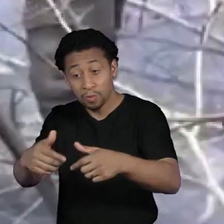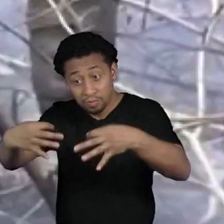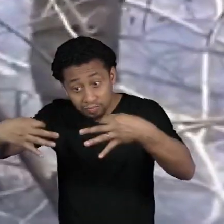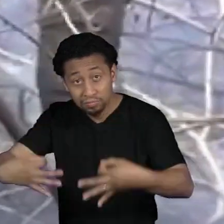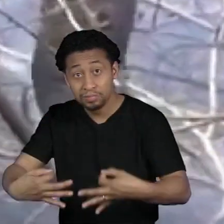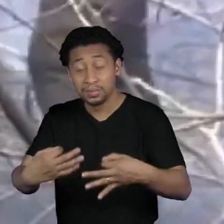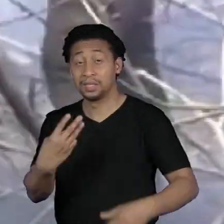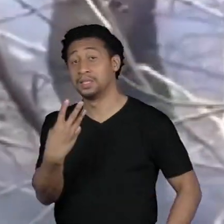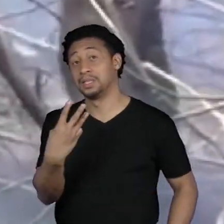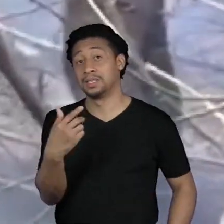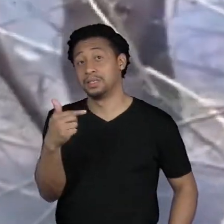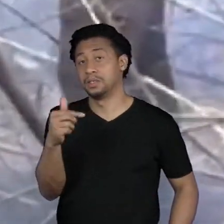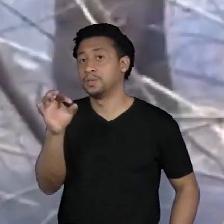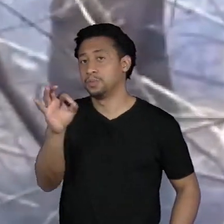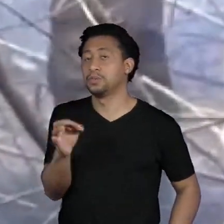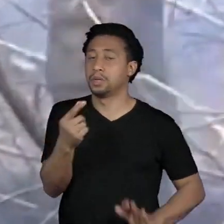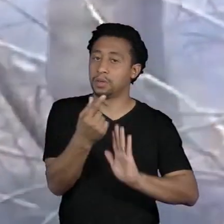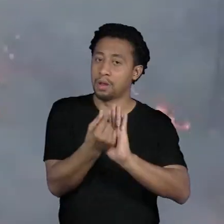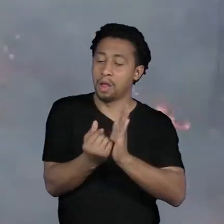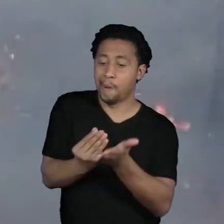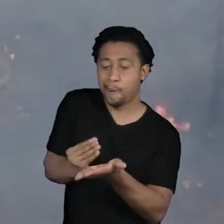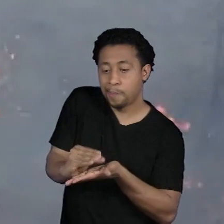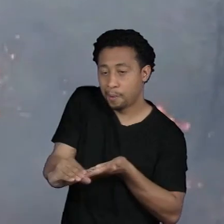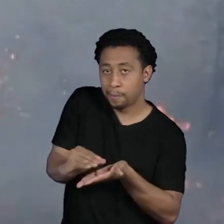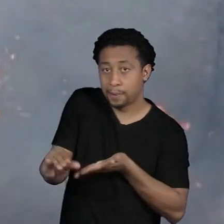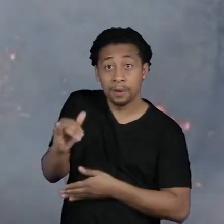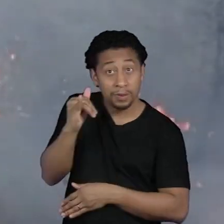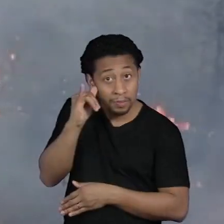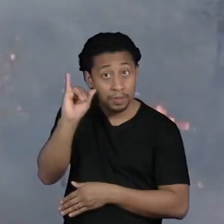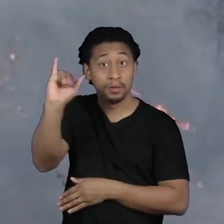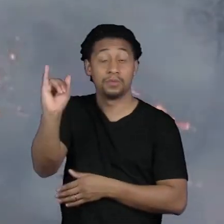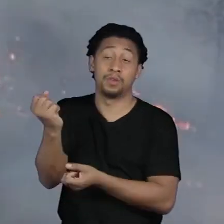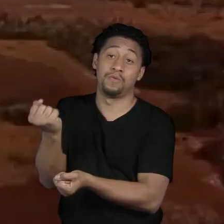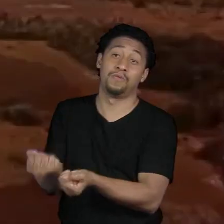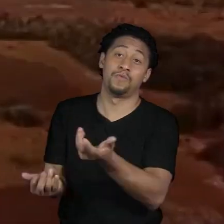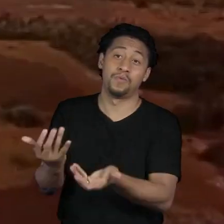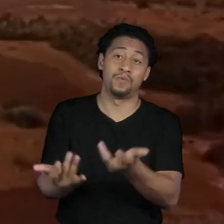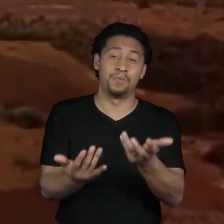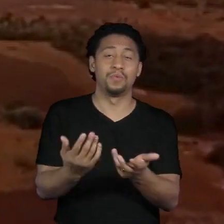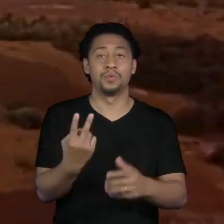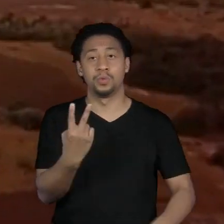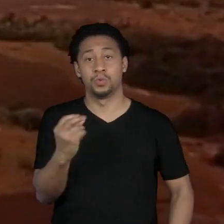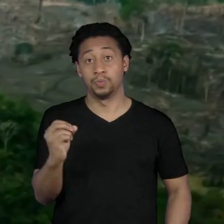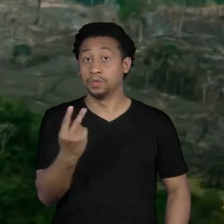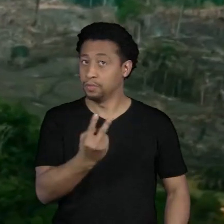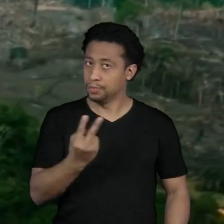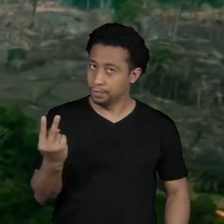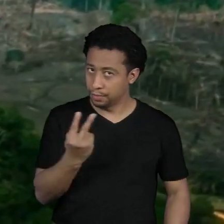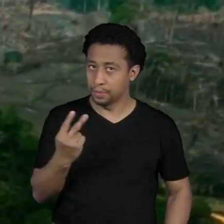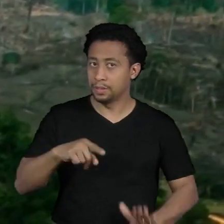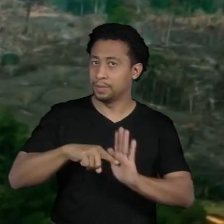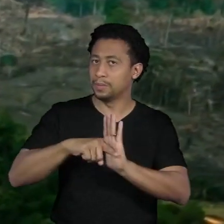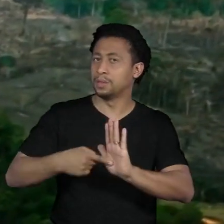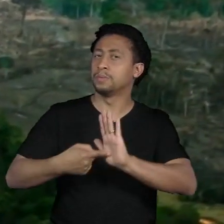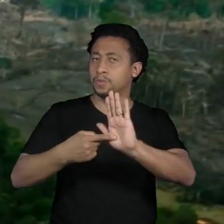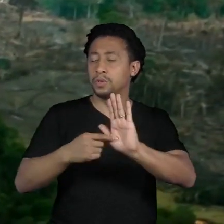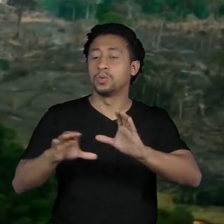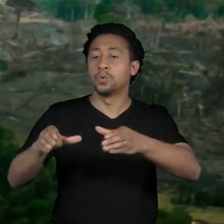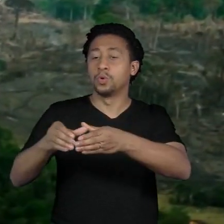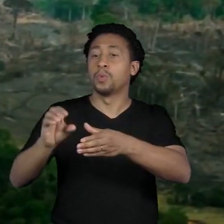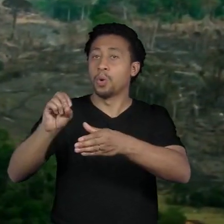do orçamento para a prevenção de queimadas em 2022 o levantamento é da rede de ONGs